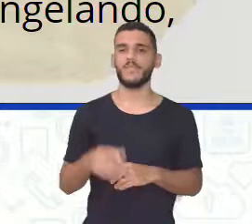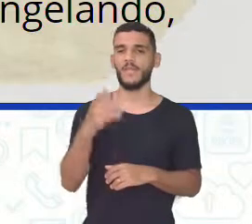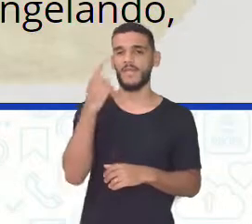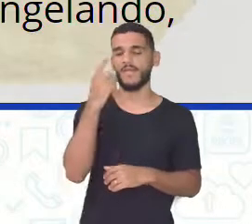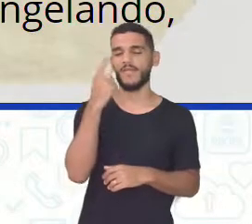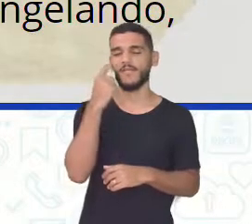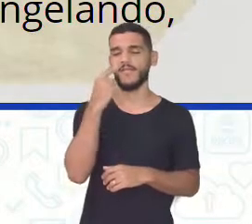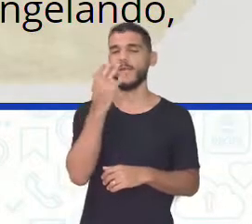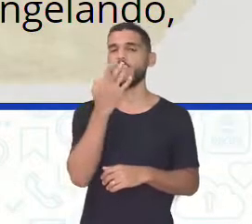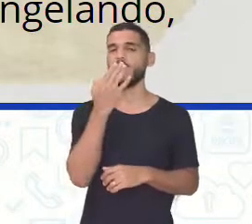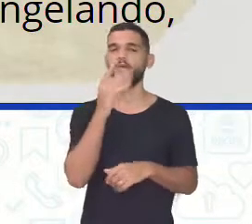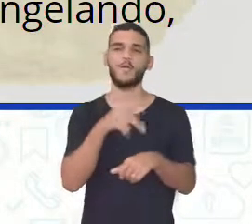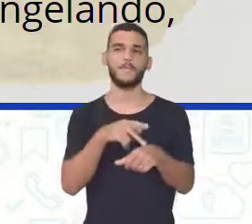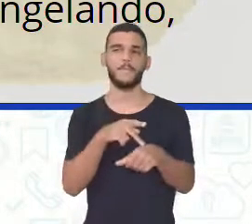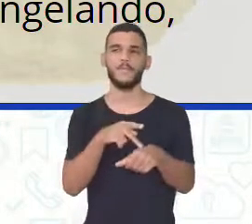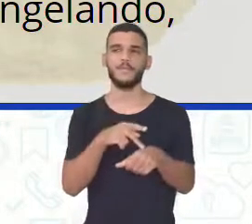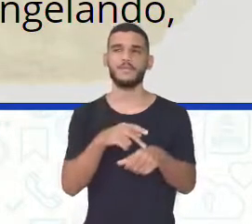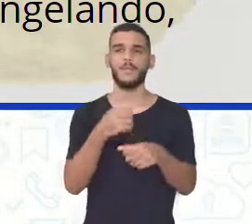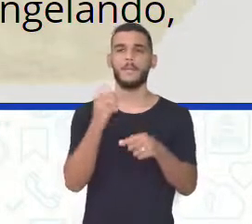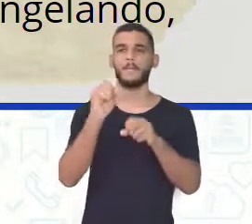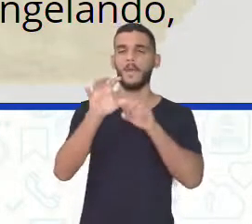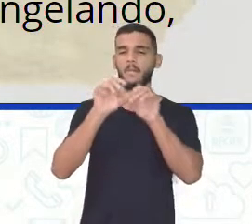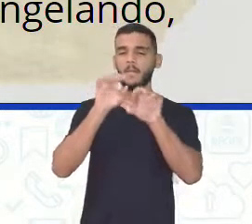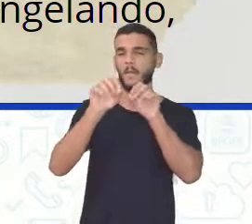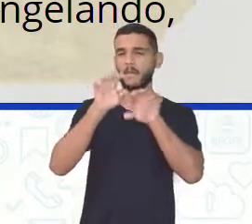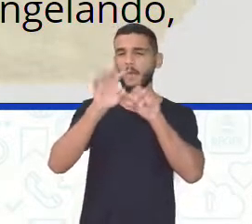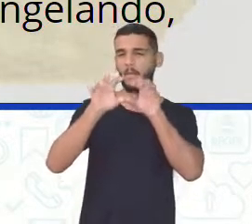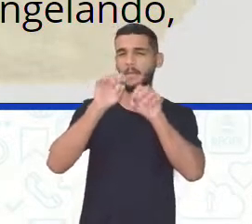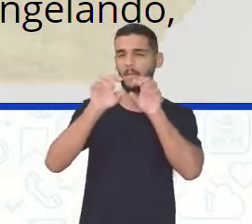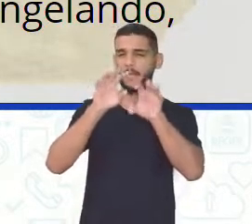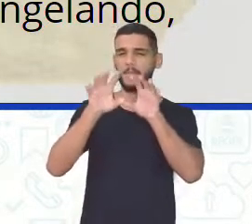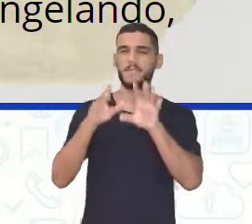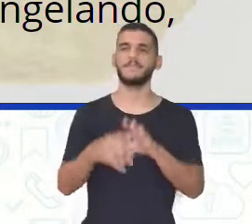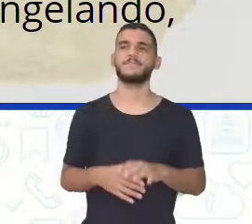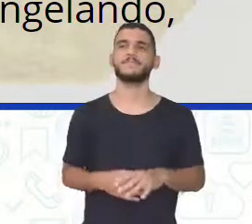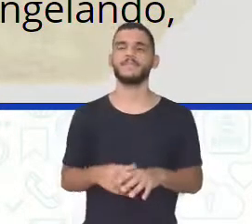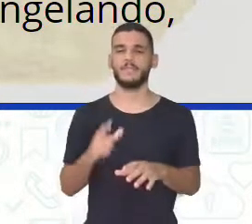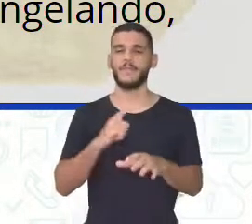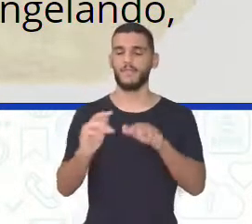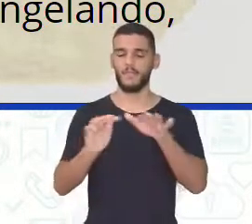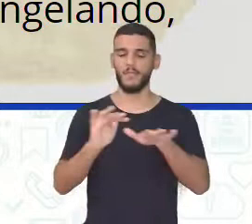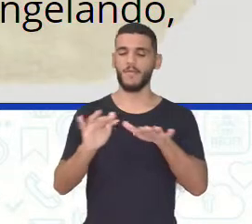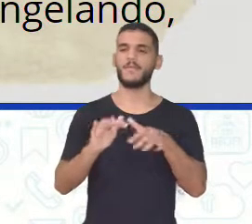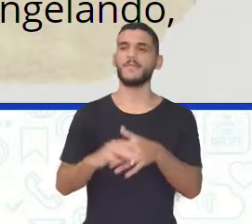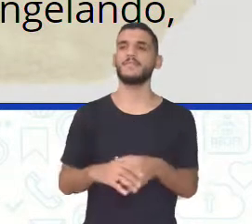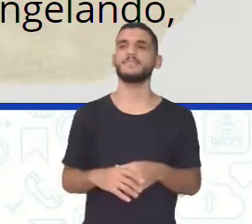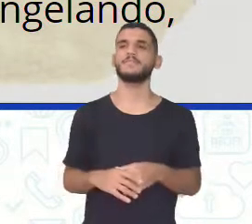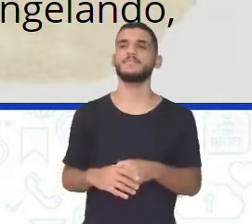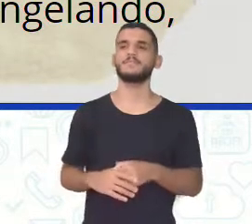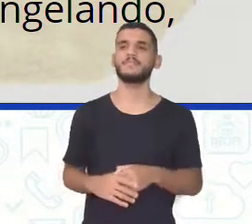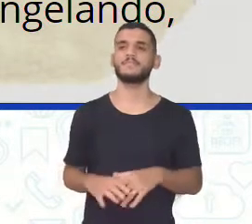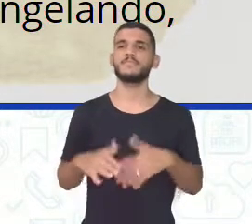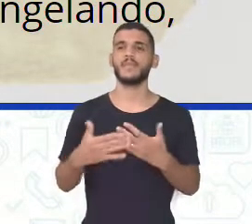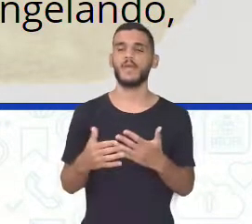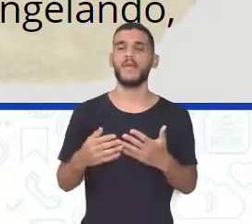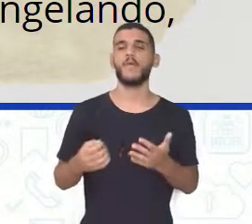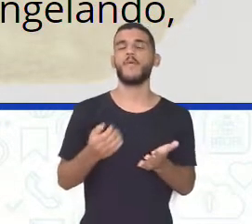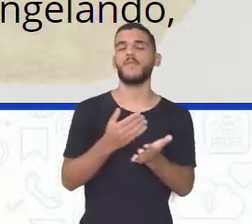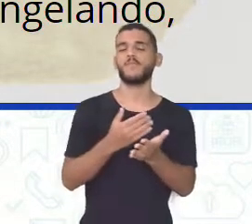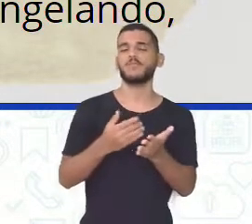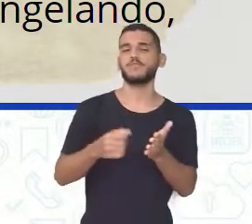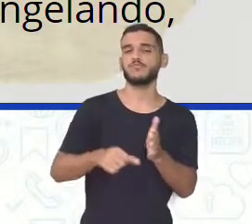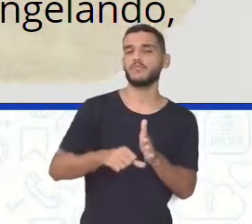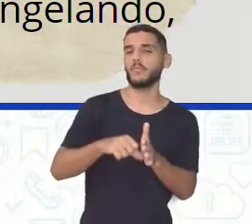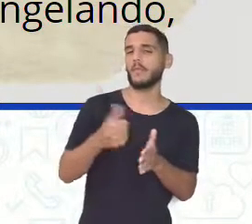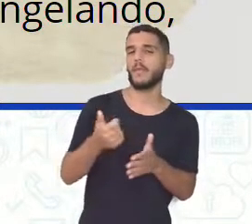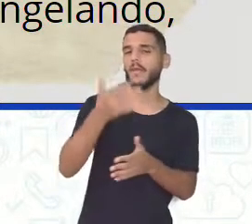ali Ele dá uma piscada assim Um guifezinho É, professor A gente tá aprendendo Ó só Os primeiros povos A